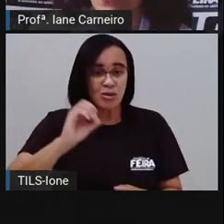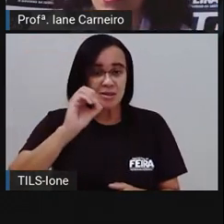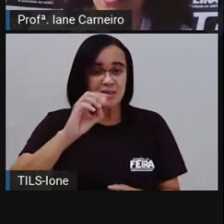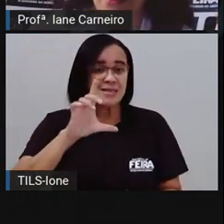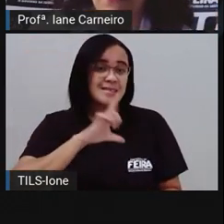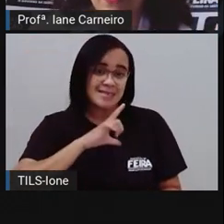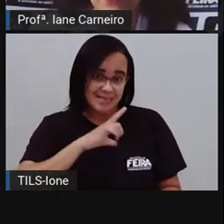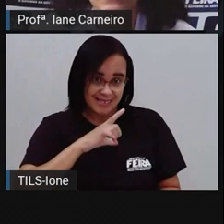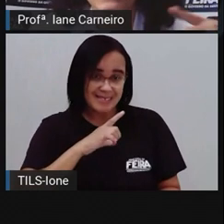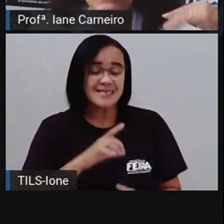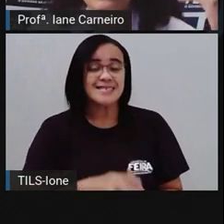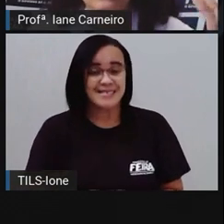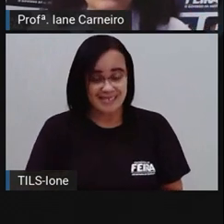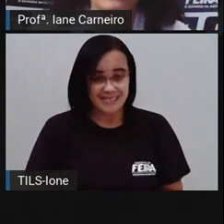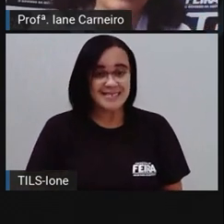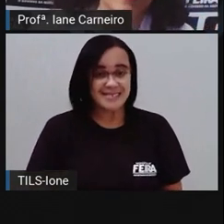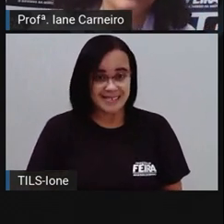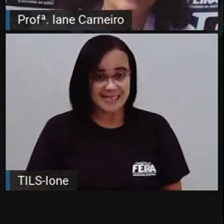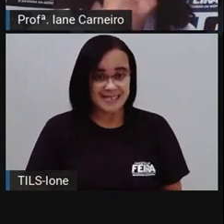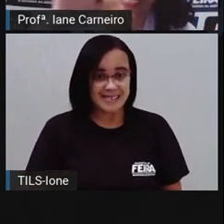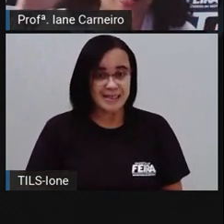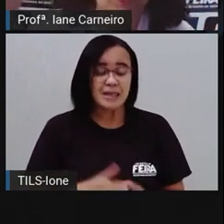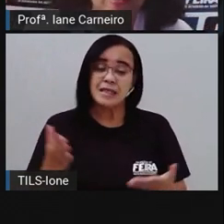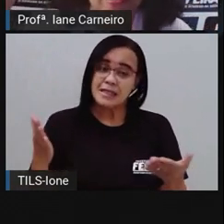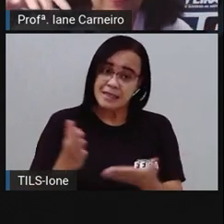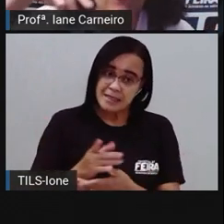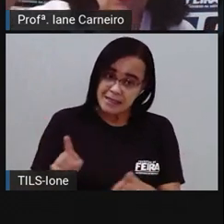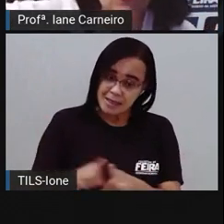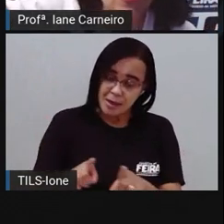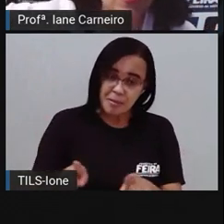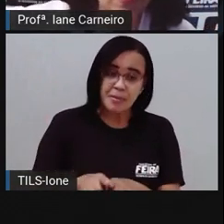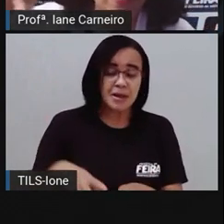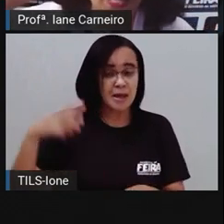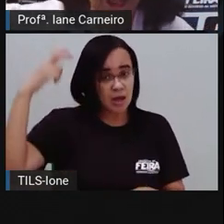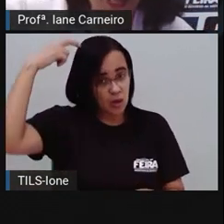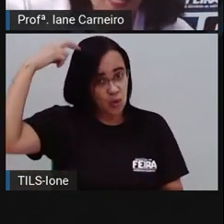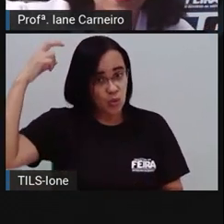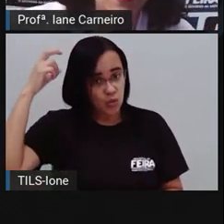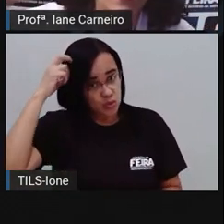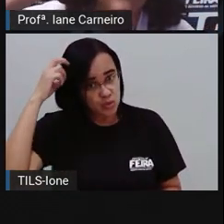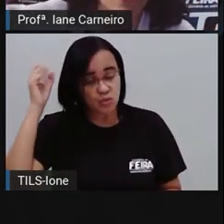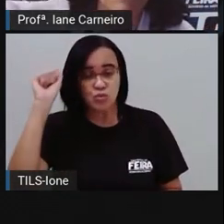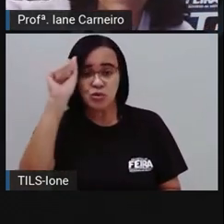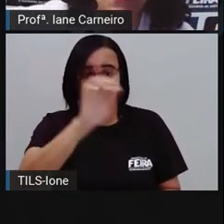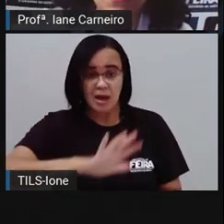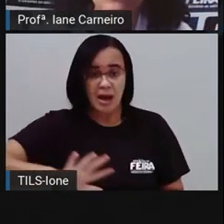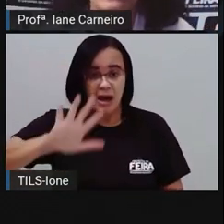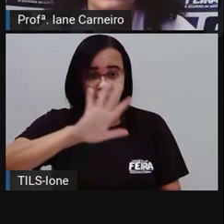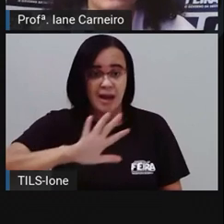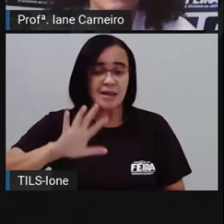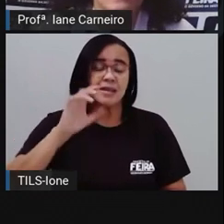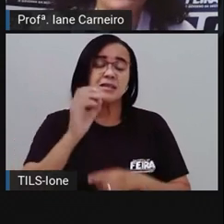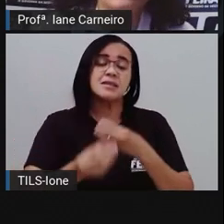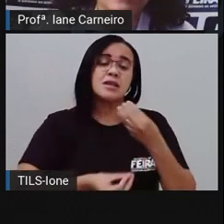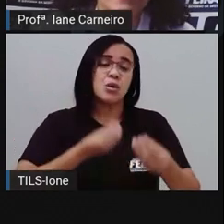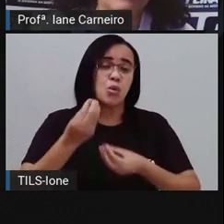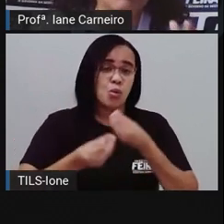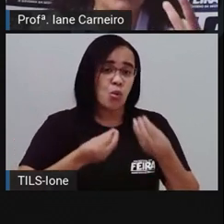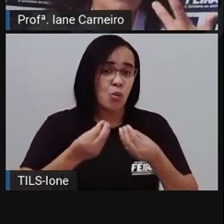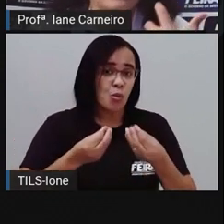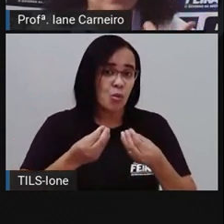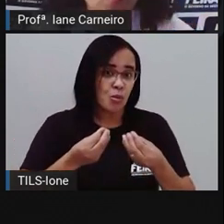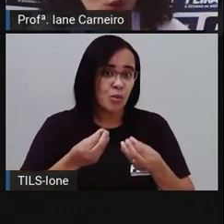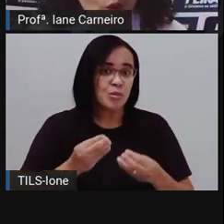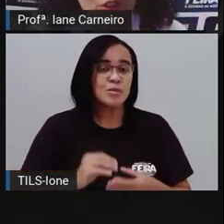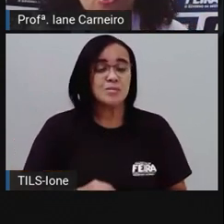nessas coisas, né? Nas culturas asiáticas, lá na China, na Ásia, no Japão. Ela traz